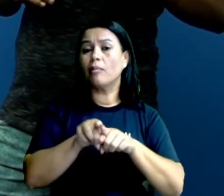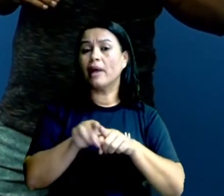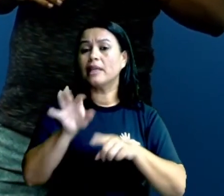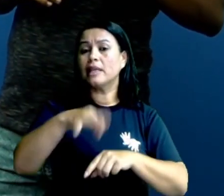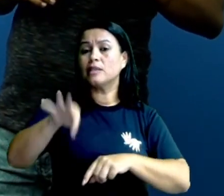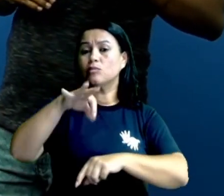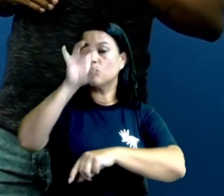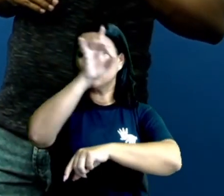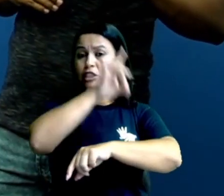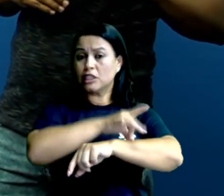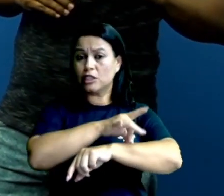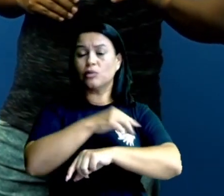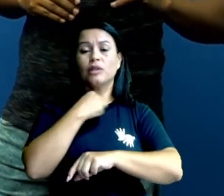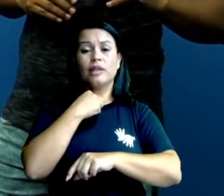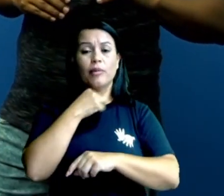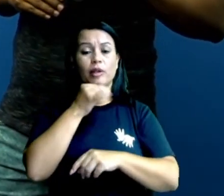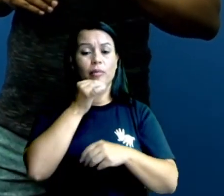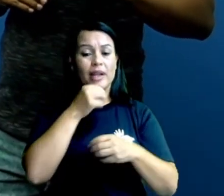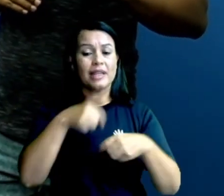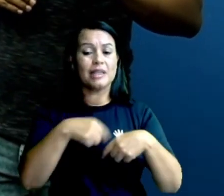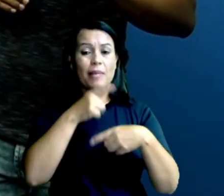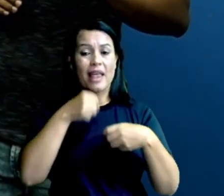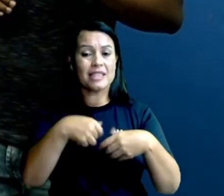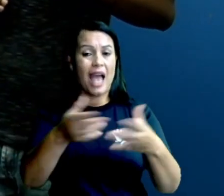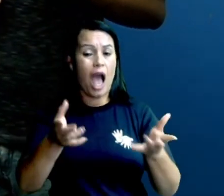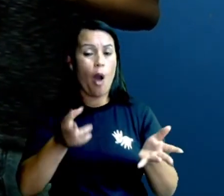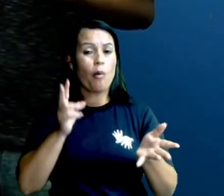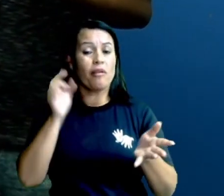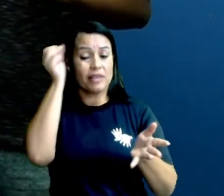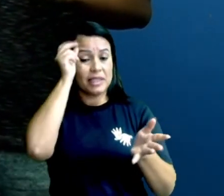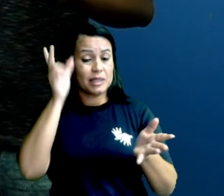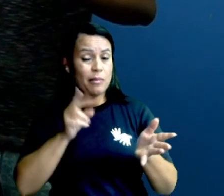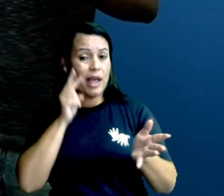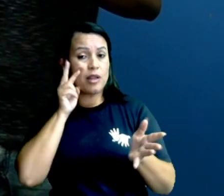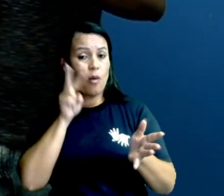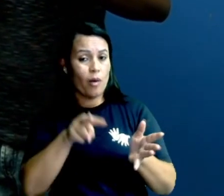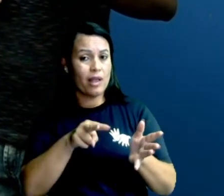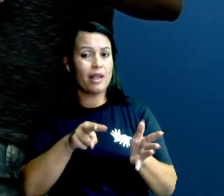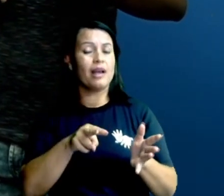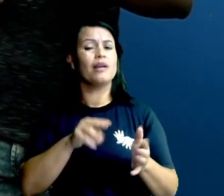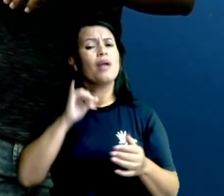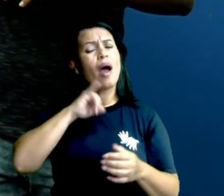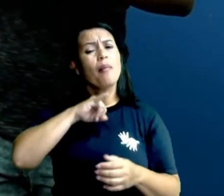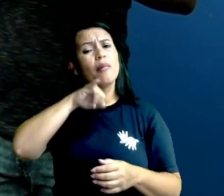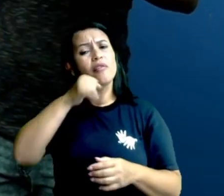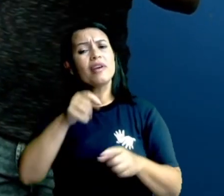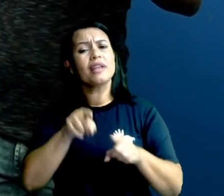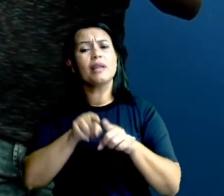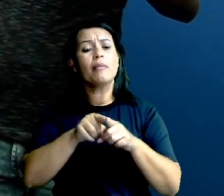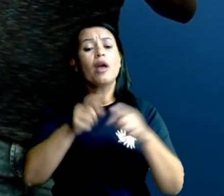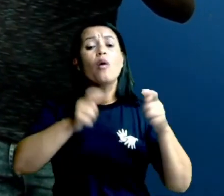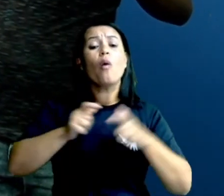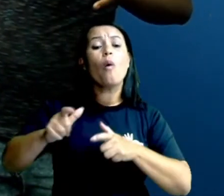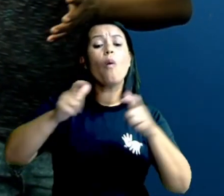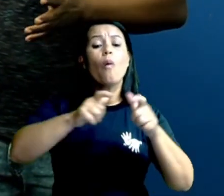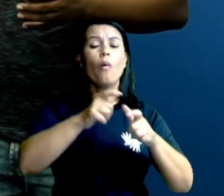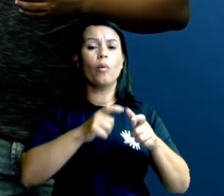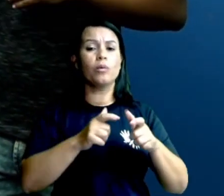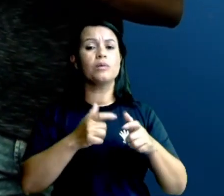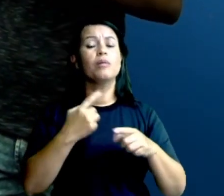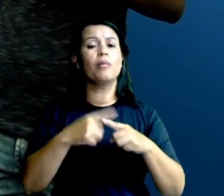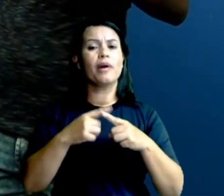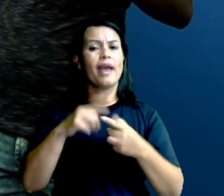não dá sombra e água fresca para esse mosquito não, tá certo? Fica de olho nos insetos e aproveita bem, olha bem onde tem a